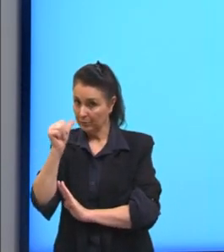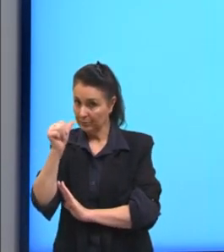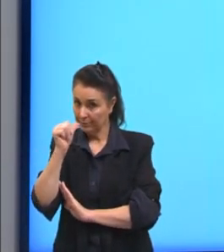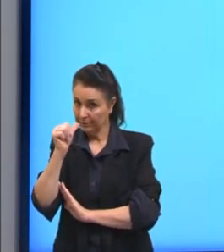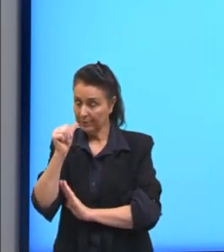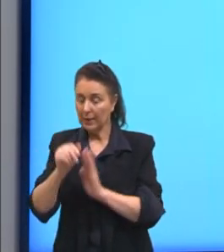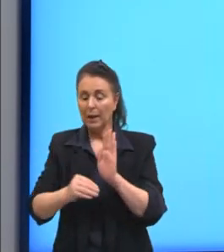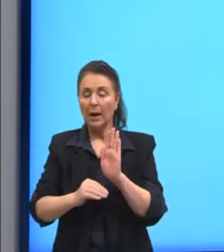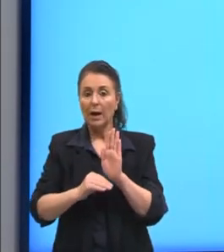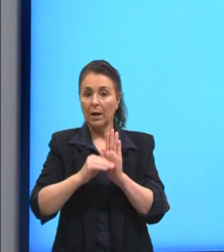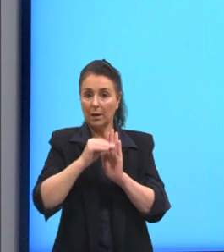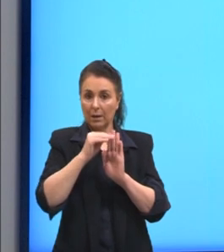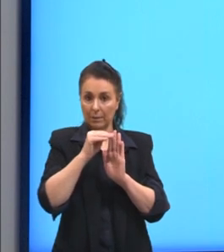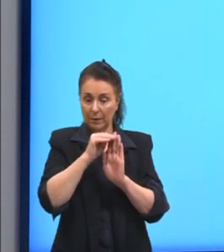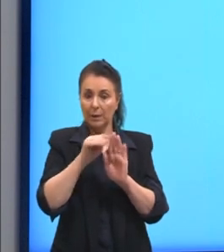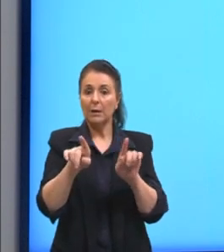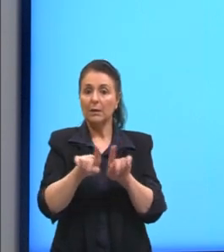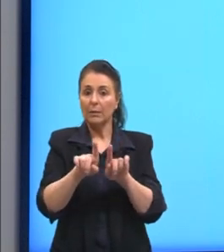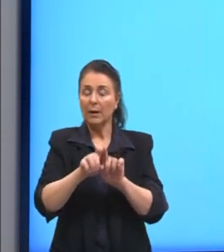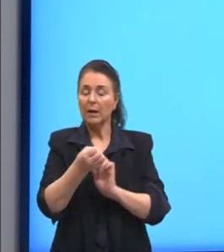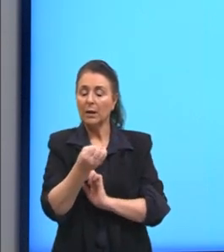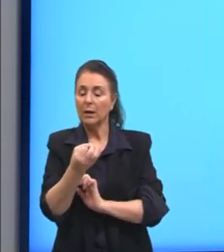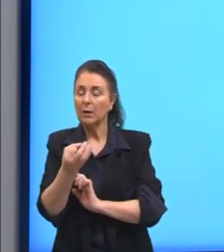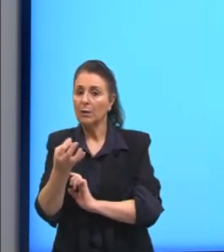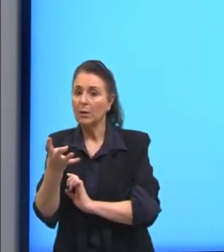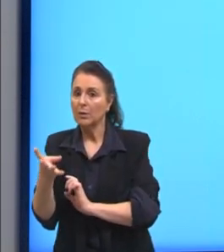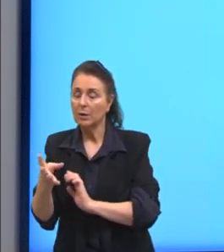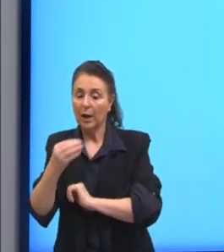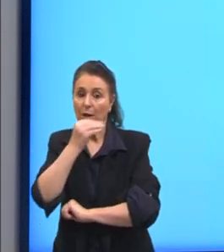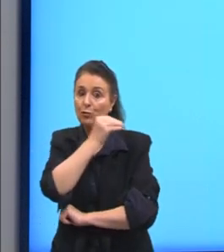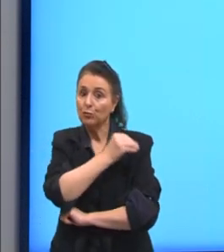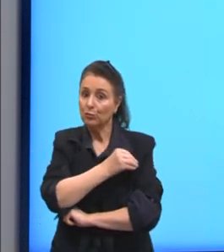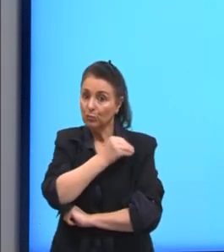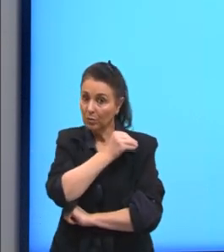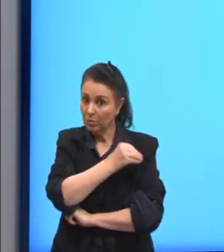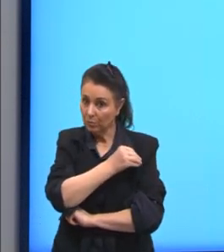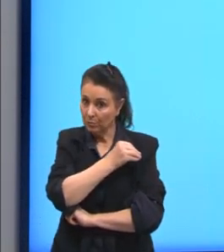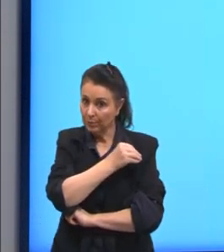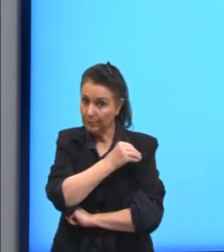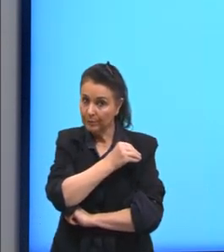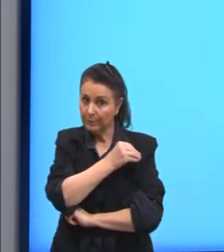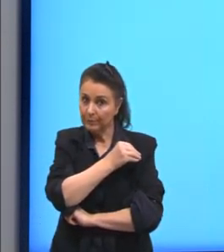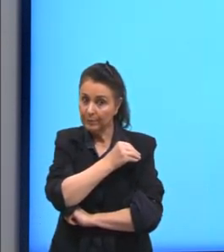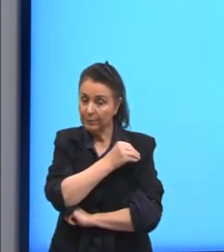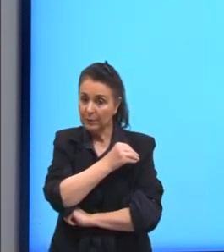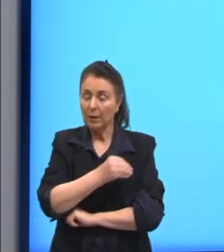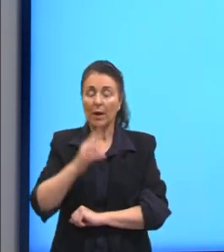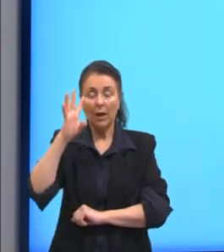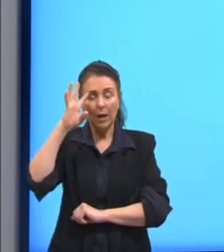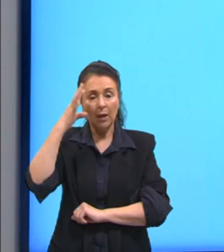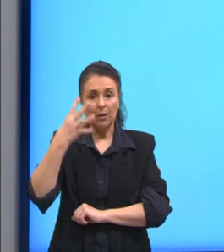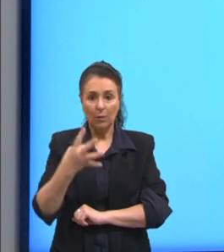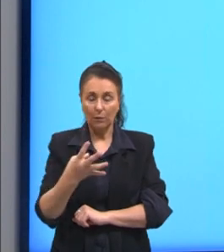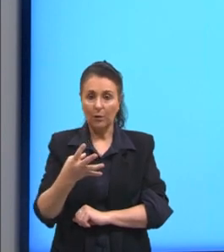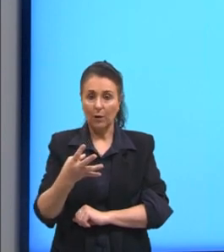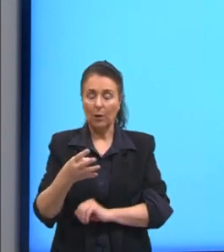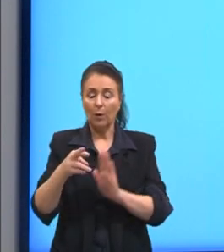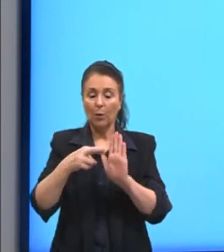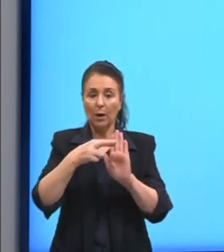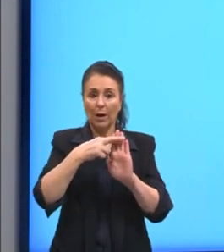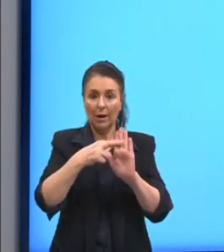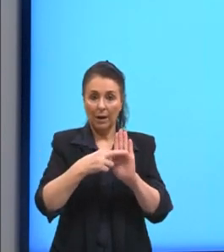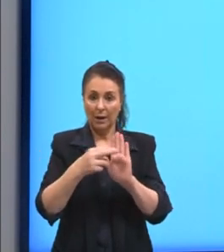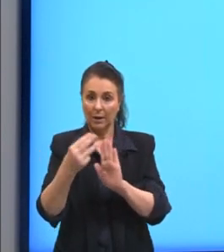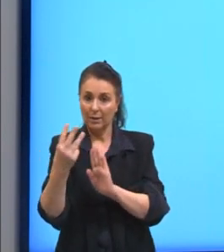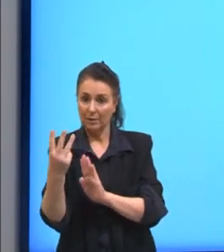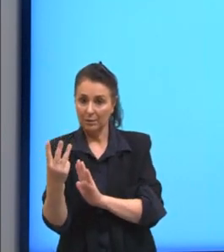aumentar ali, né? A quantidade de álcool também, tá? Resolvendo, então, a nossa regra de 3,